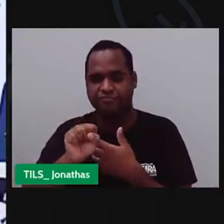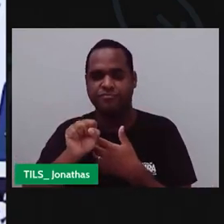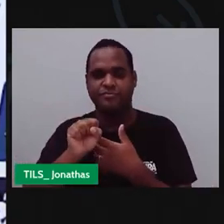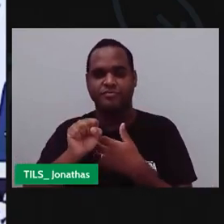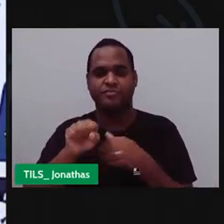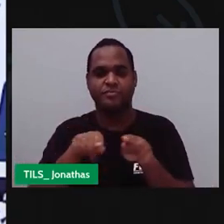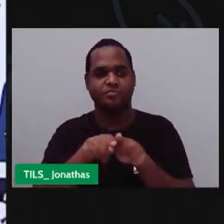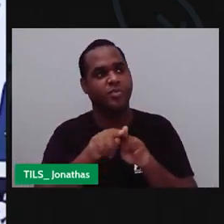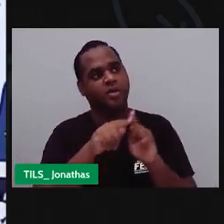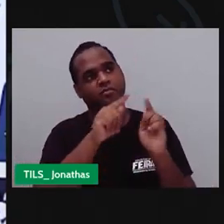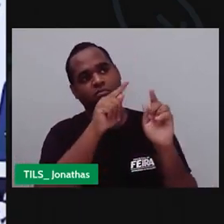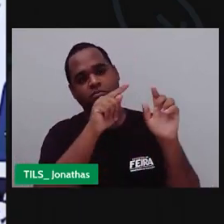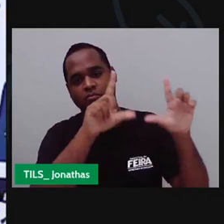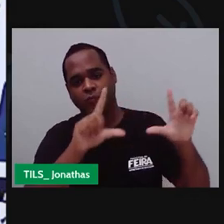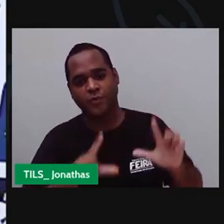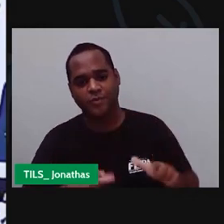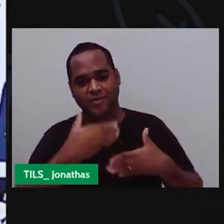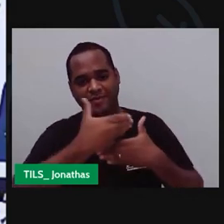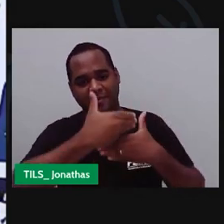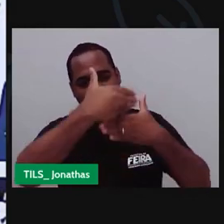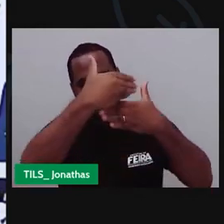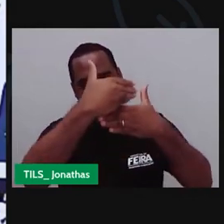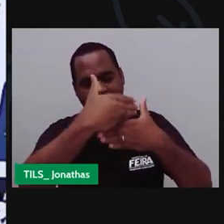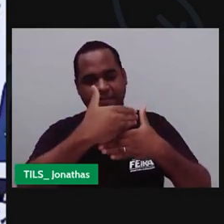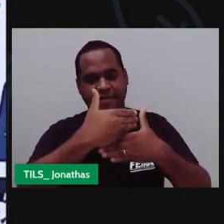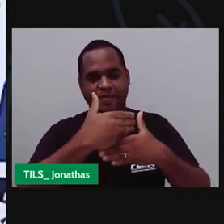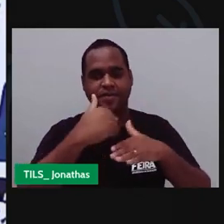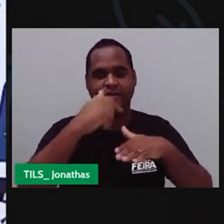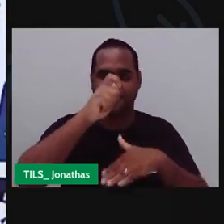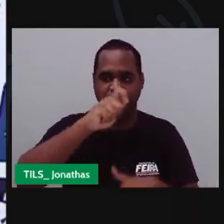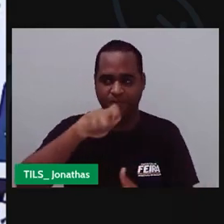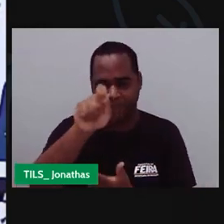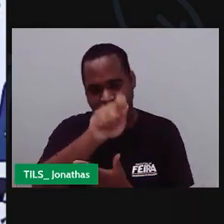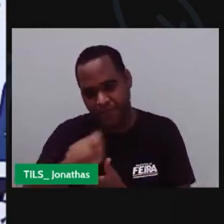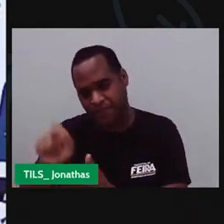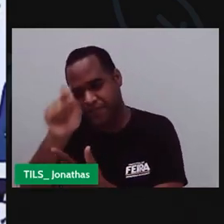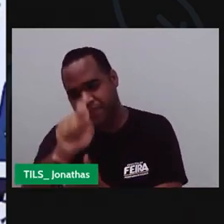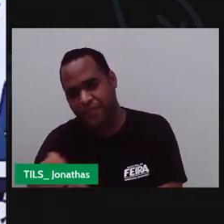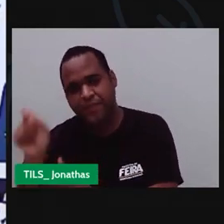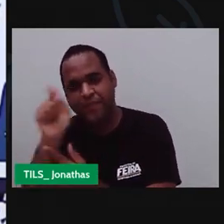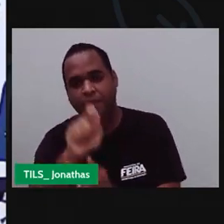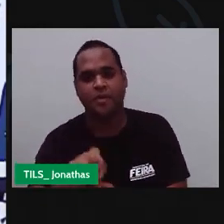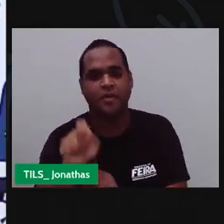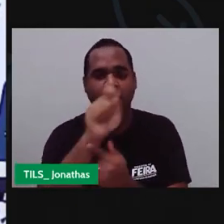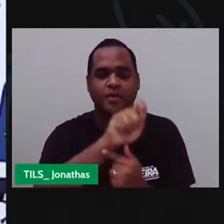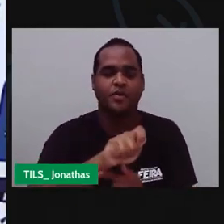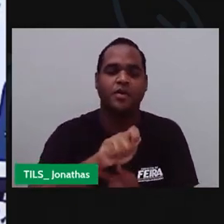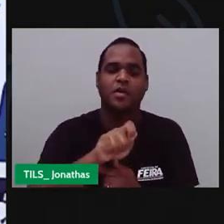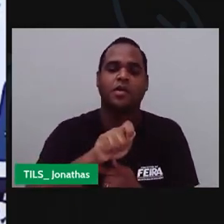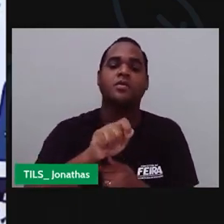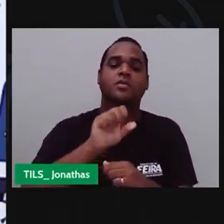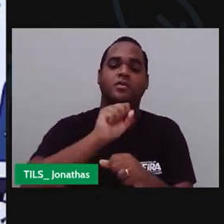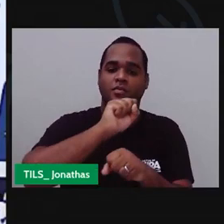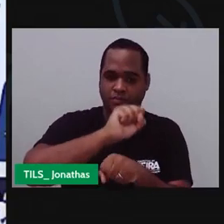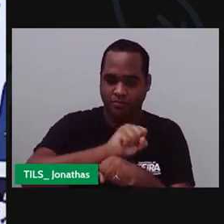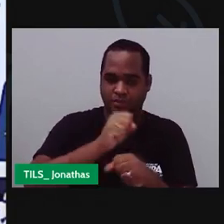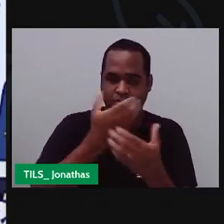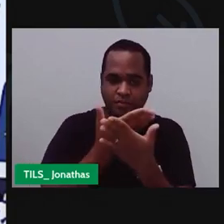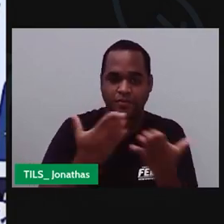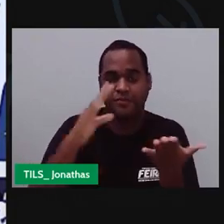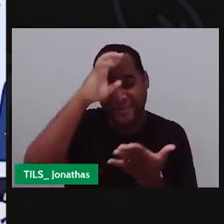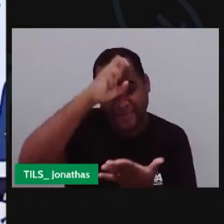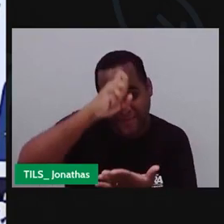Pelos muros Com Arte De grafite Eu espero Eu você Tenha aprendido